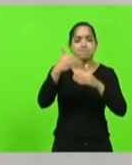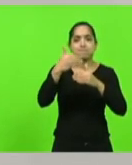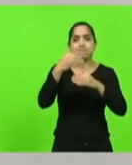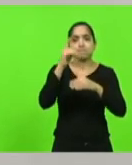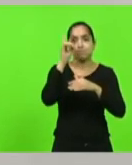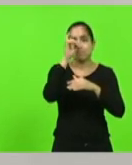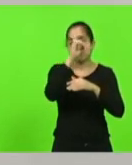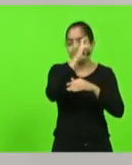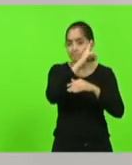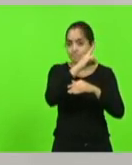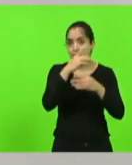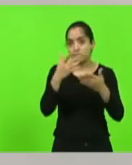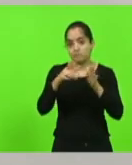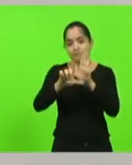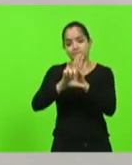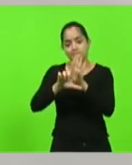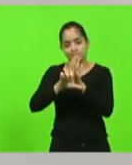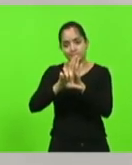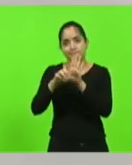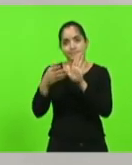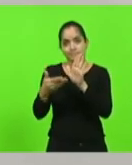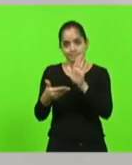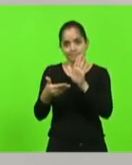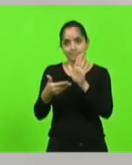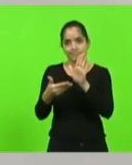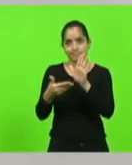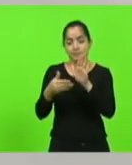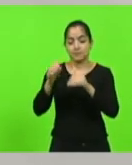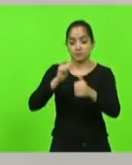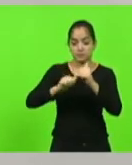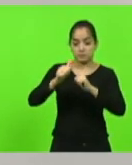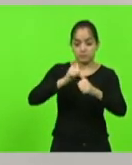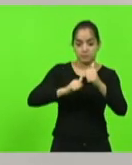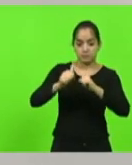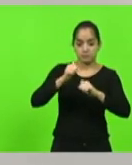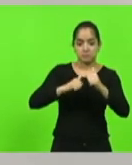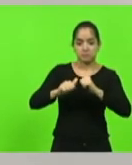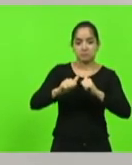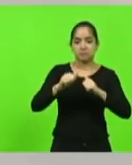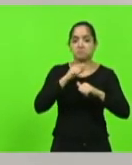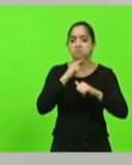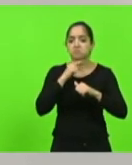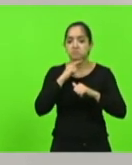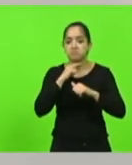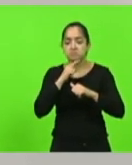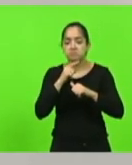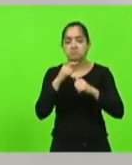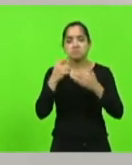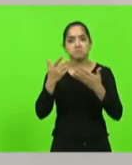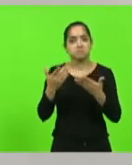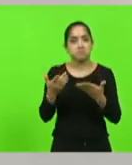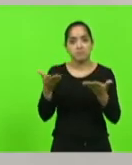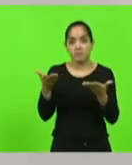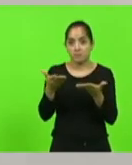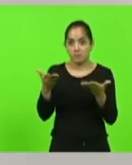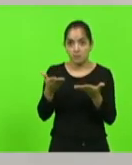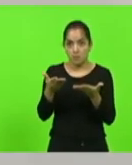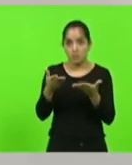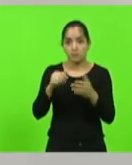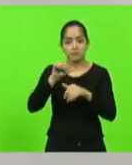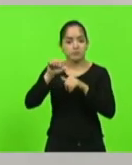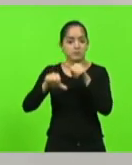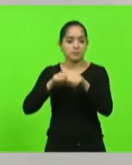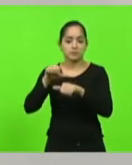do que mudar uma lei ordinária. Se uma avaliação de desempenho não funcionar, for ineficiente, então, agora, nós teremos que mudar a